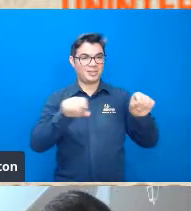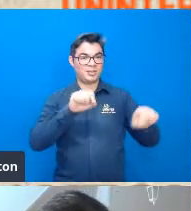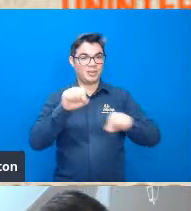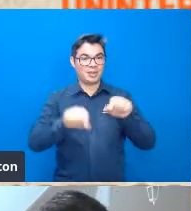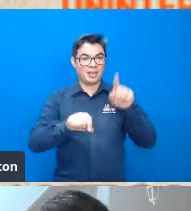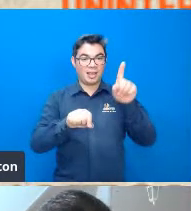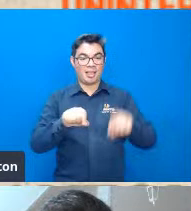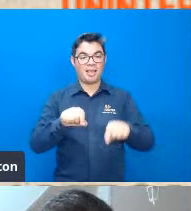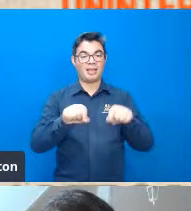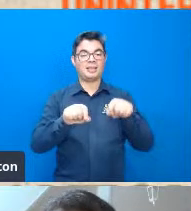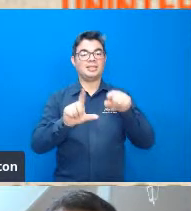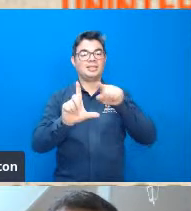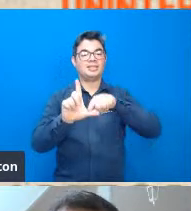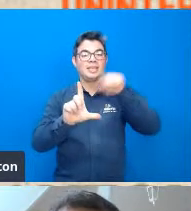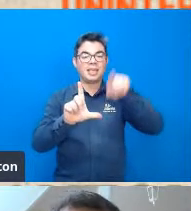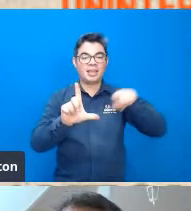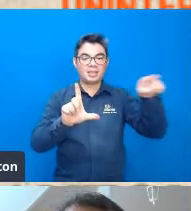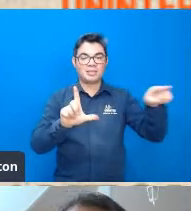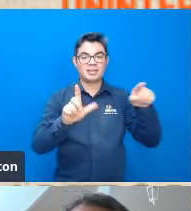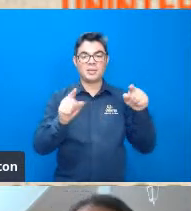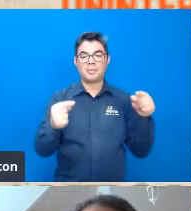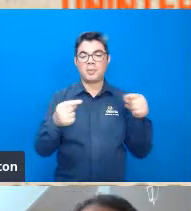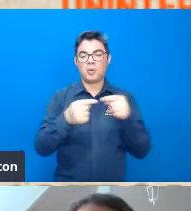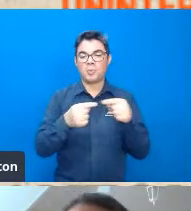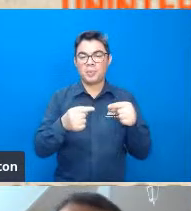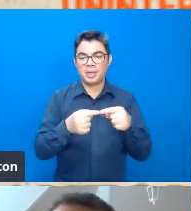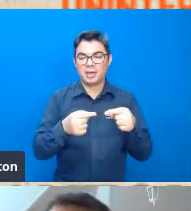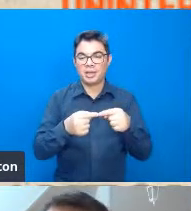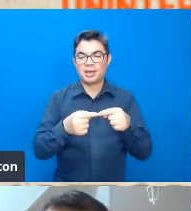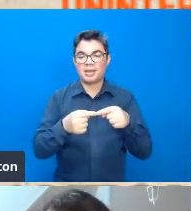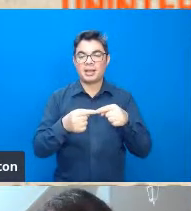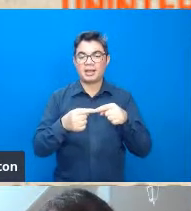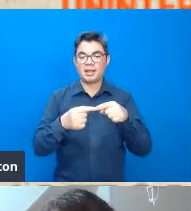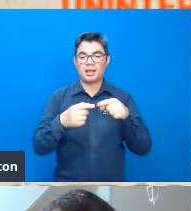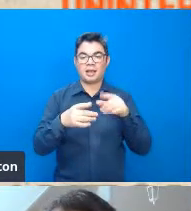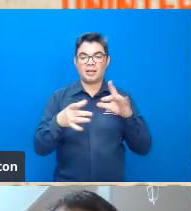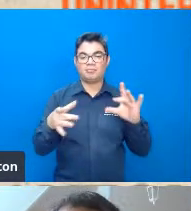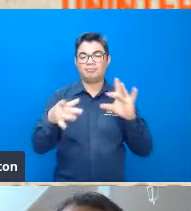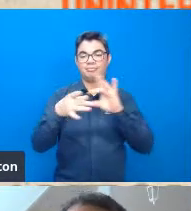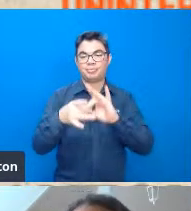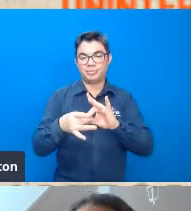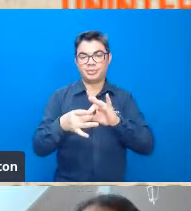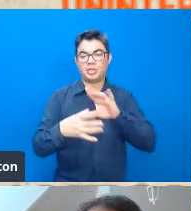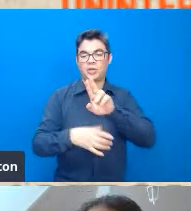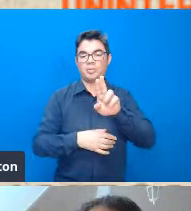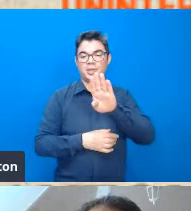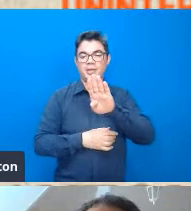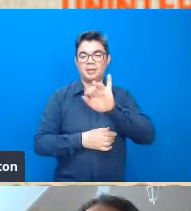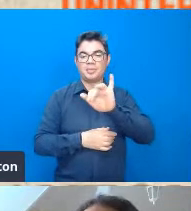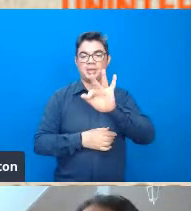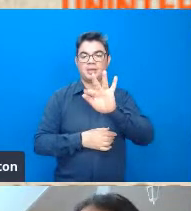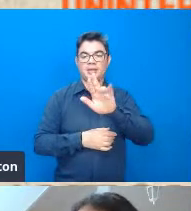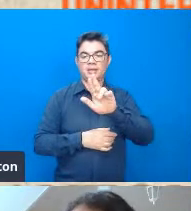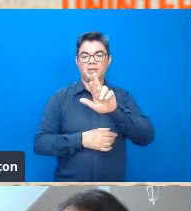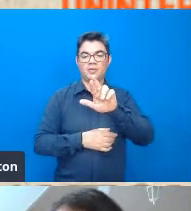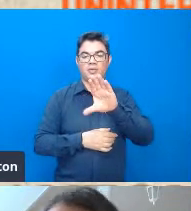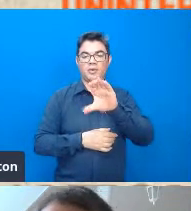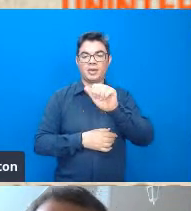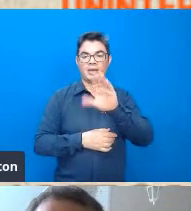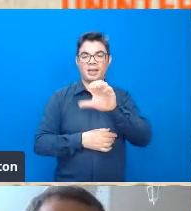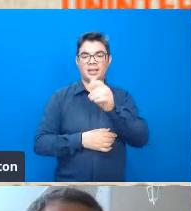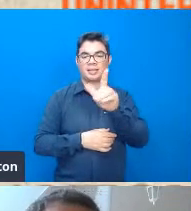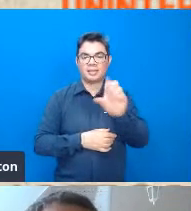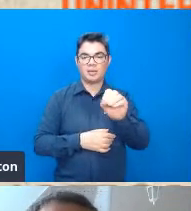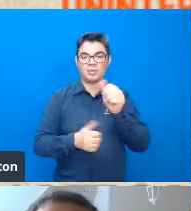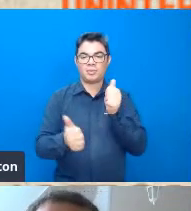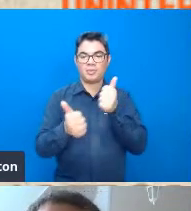a relação de bifurcação dá lá próximo de 4 é porque a bacia está no estágio de equilíbrio isso